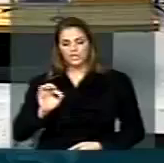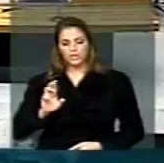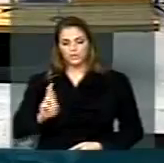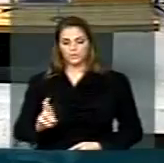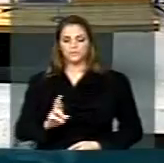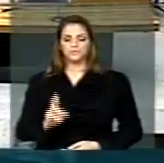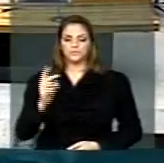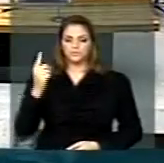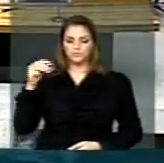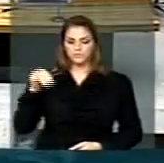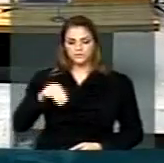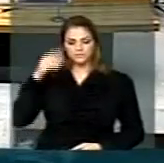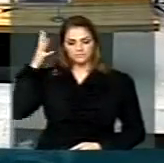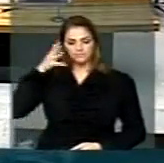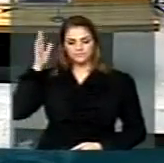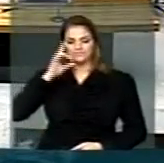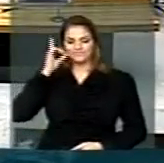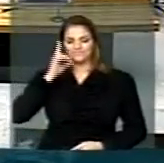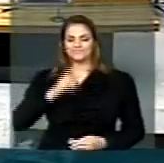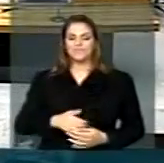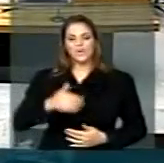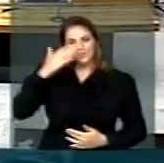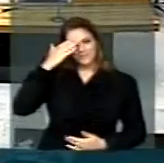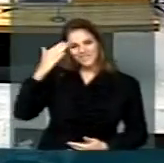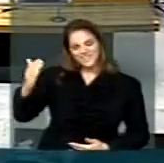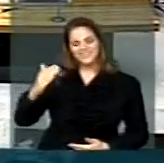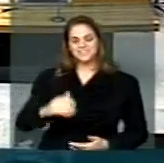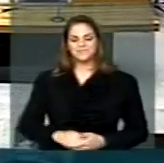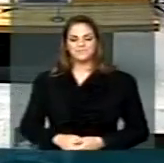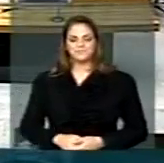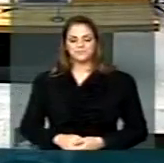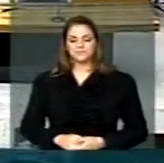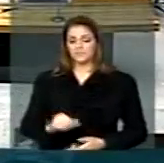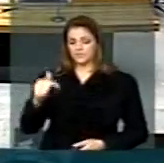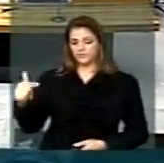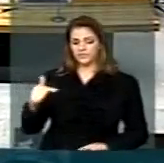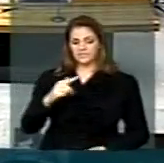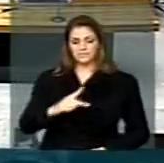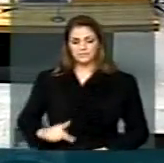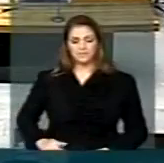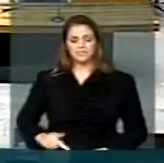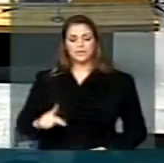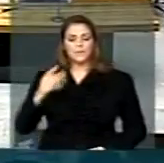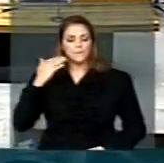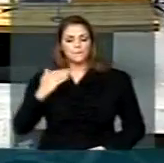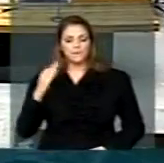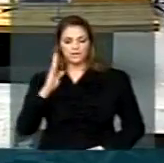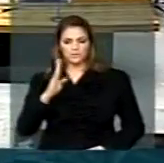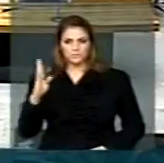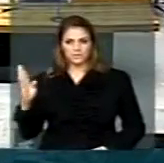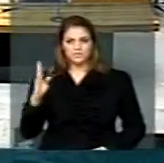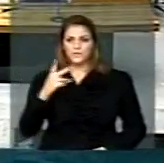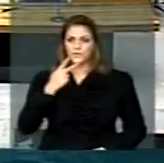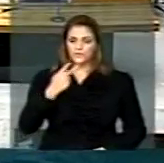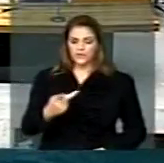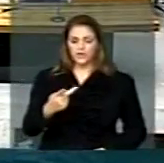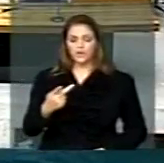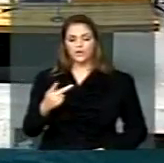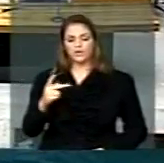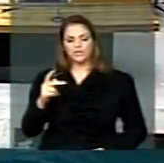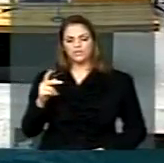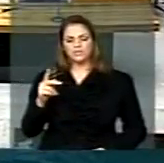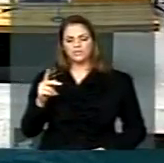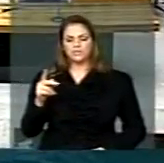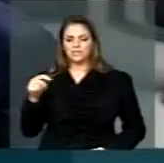O presidente Manato, disse o vice-presidente do Banco do Brasil, Álvaro